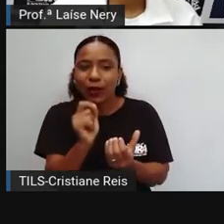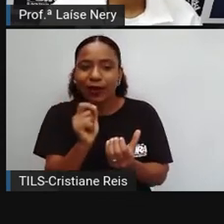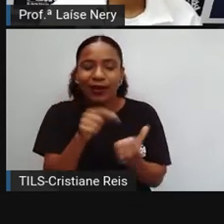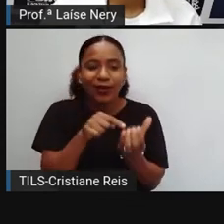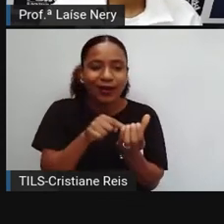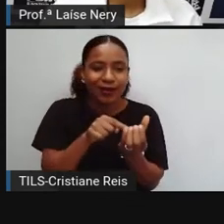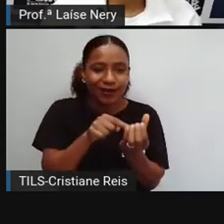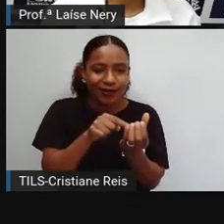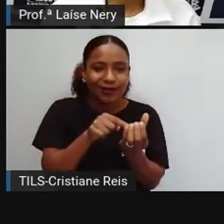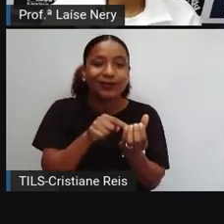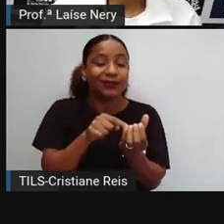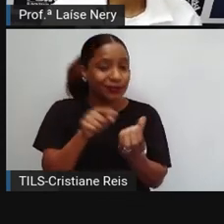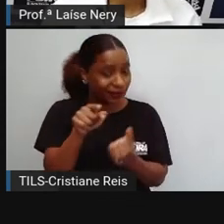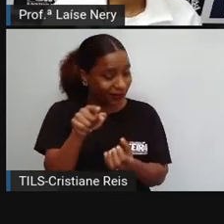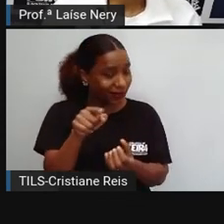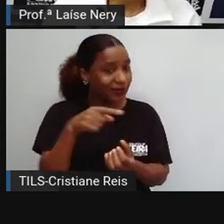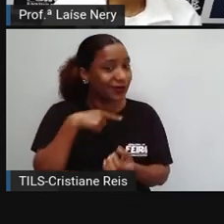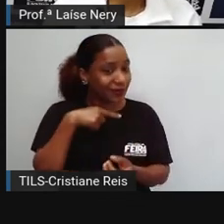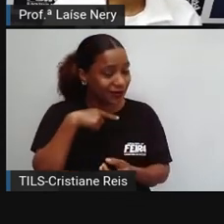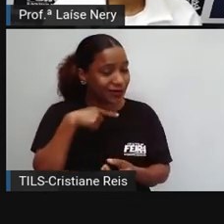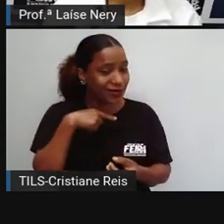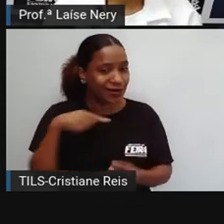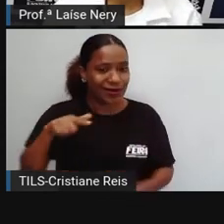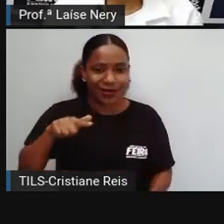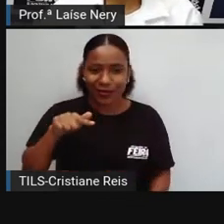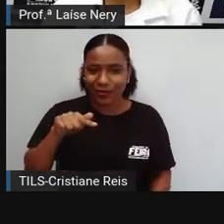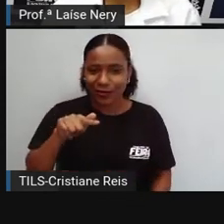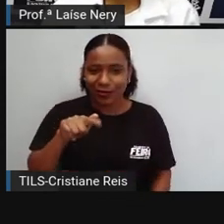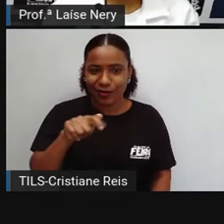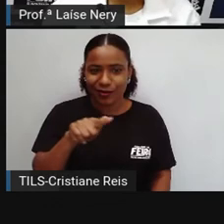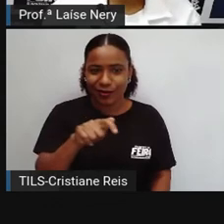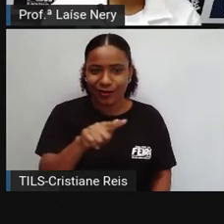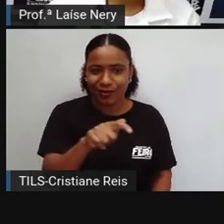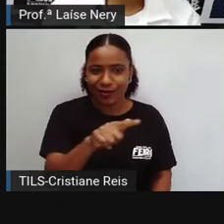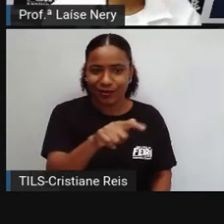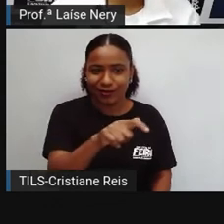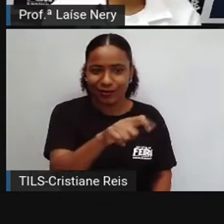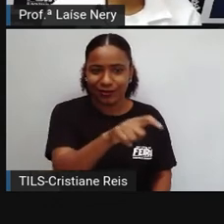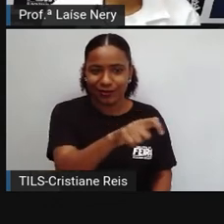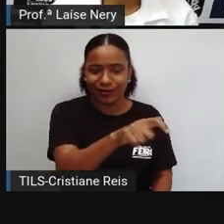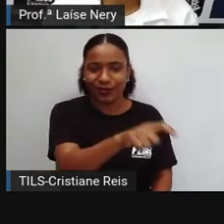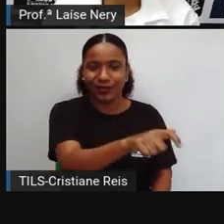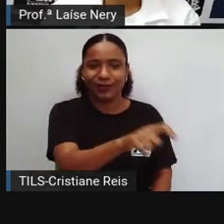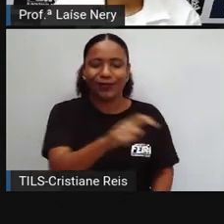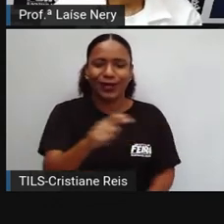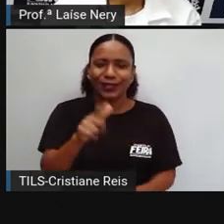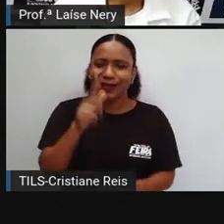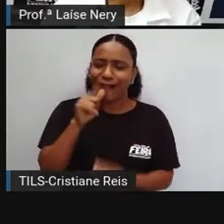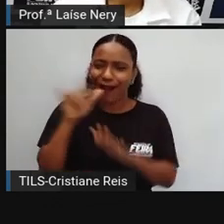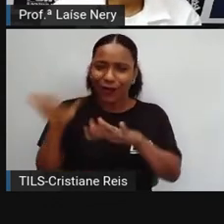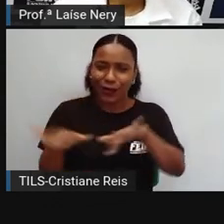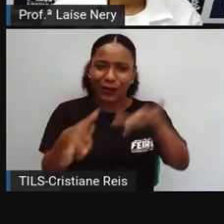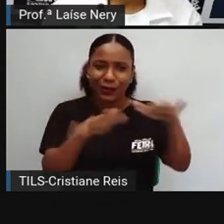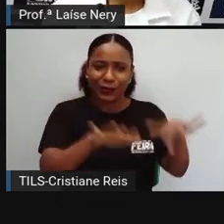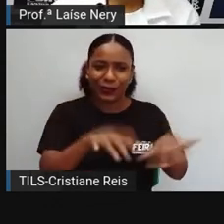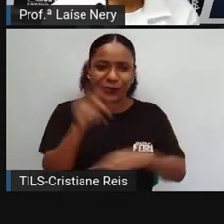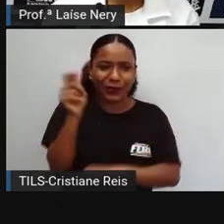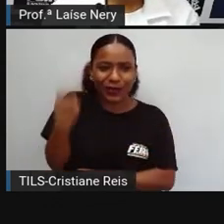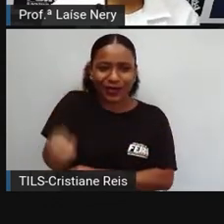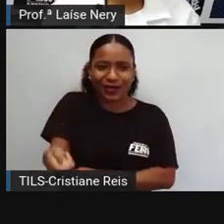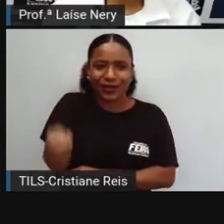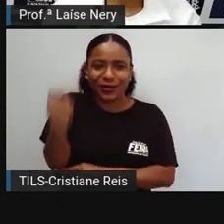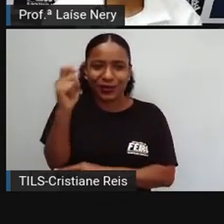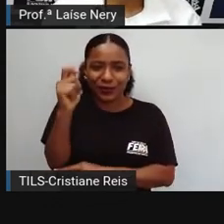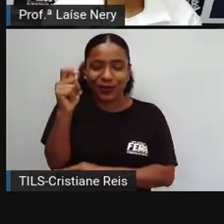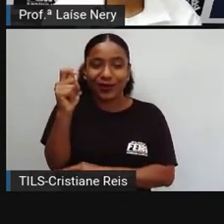que ainda tem o alimento, mas ele não é o mesmo camarão que foi pescado ali fresquinho do mar. Então ele já